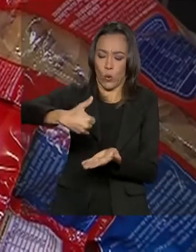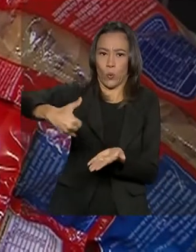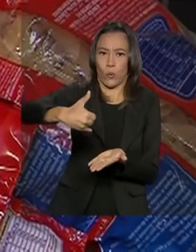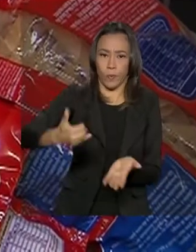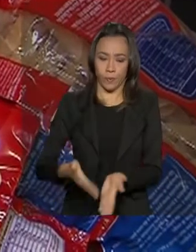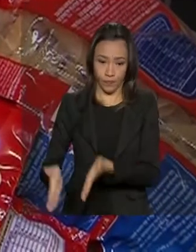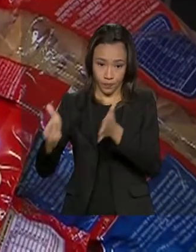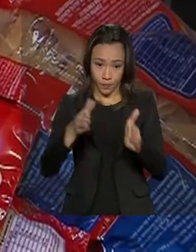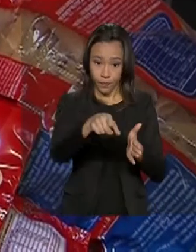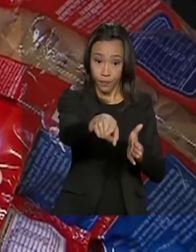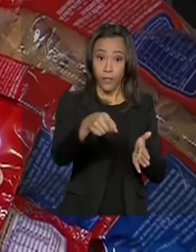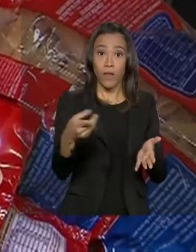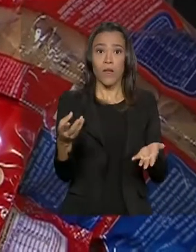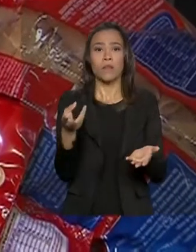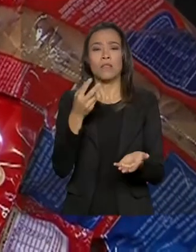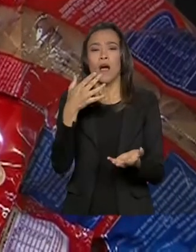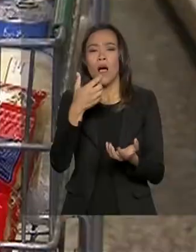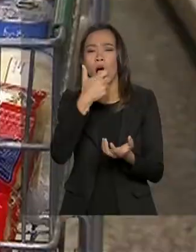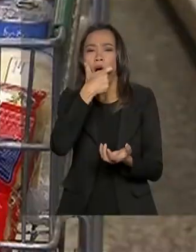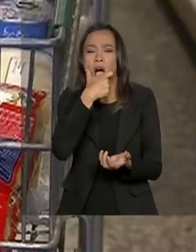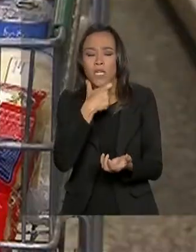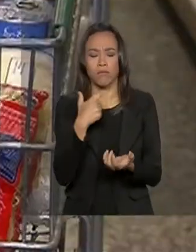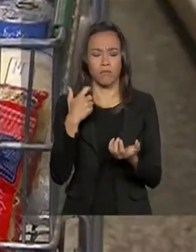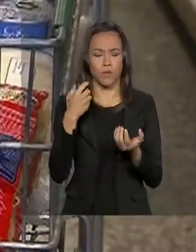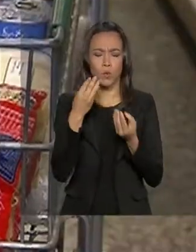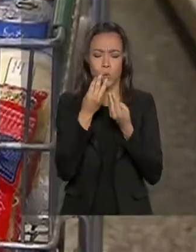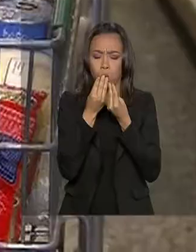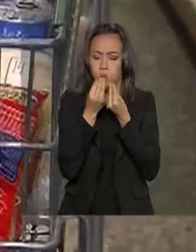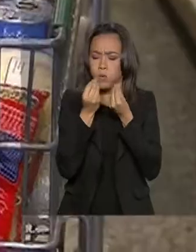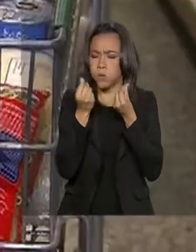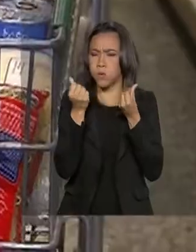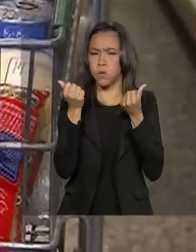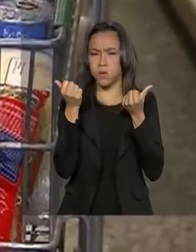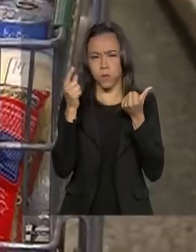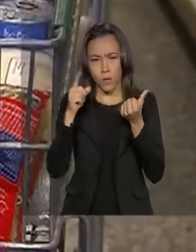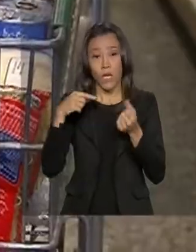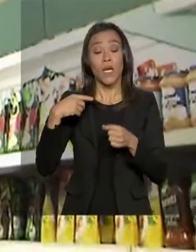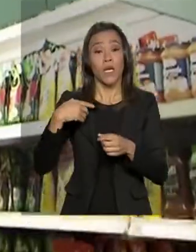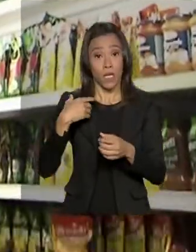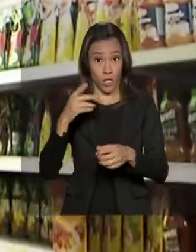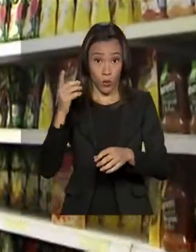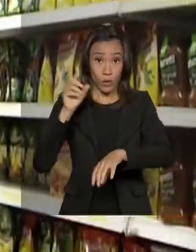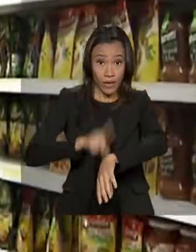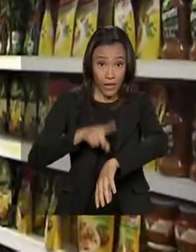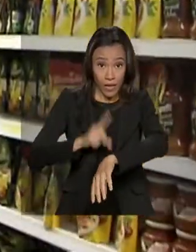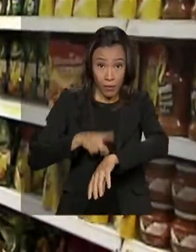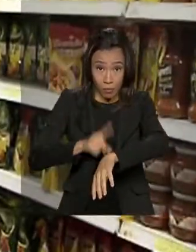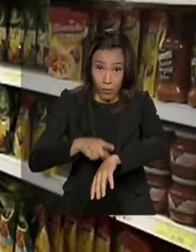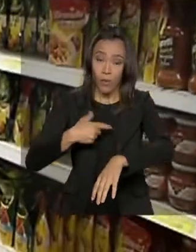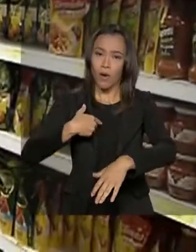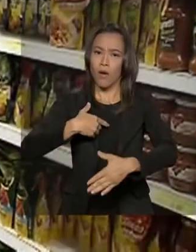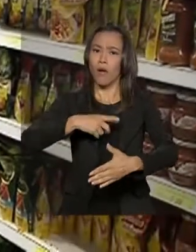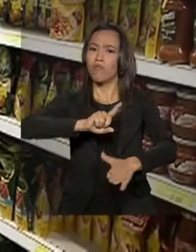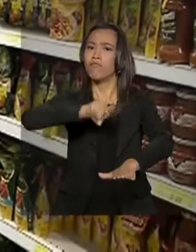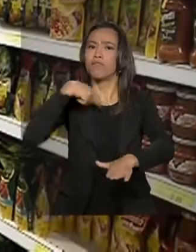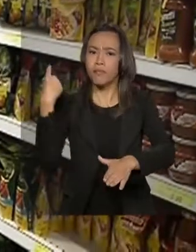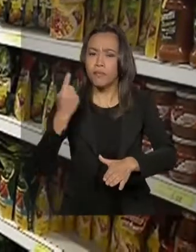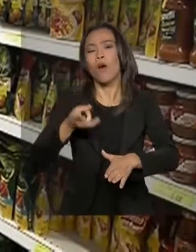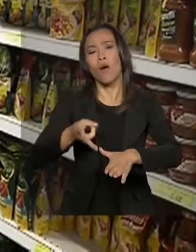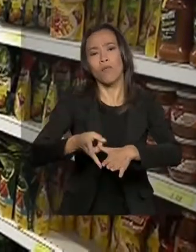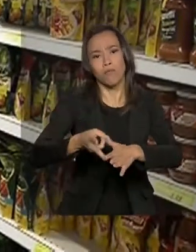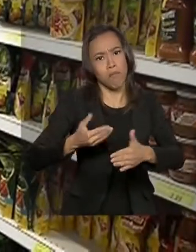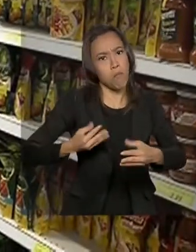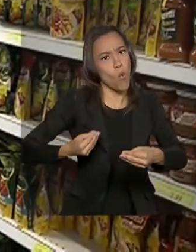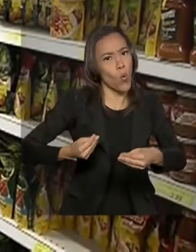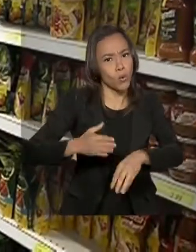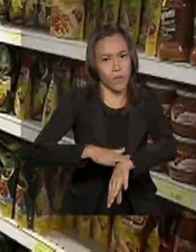um lado, tem o poder de tornar o produto mais crocante e até aumentar o prazo de validade. Mas, por outro, está associado